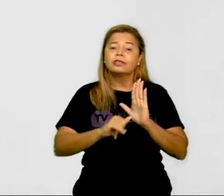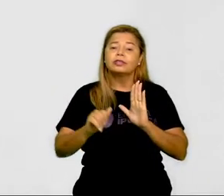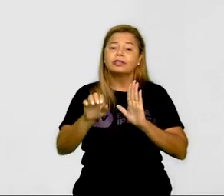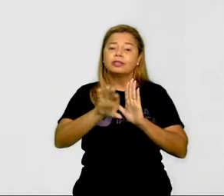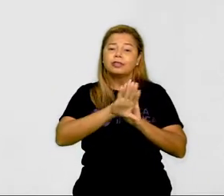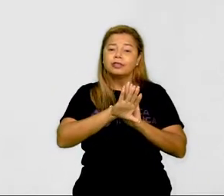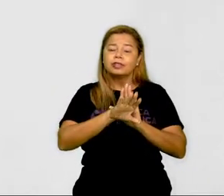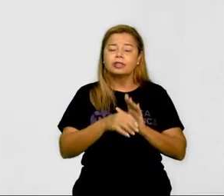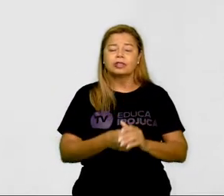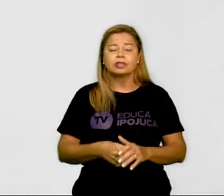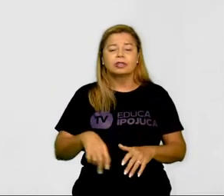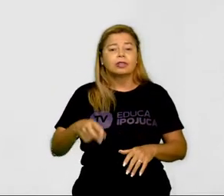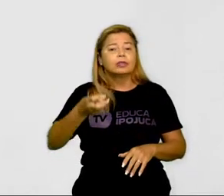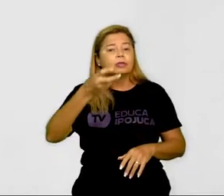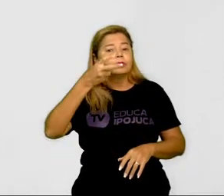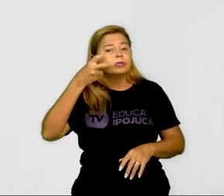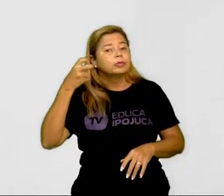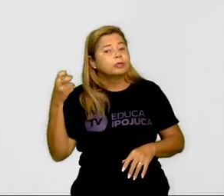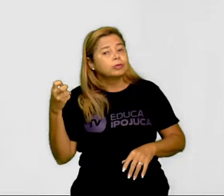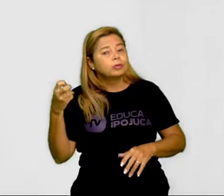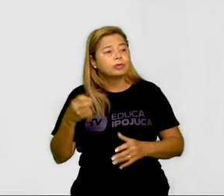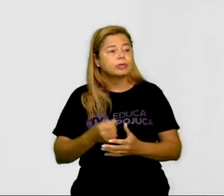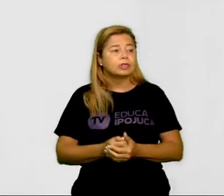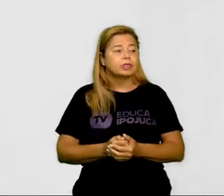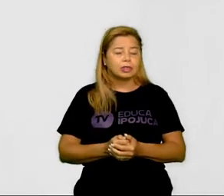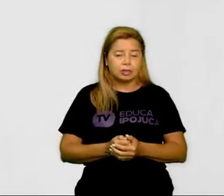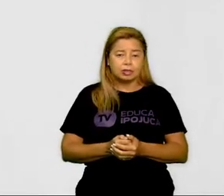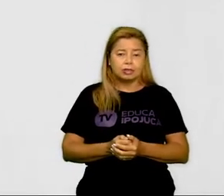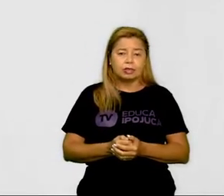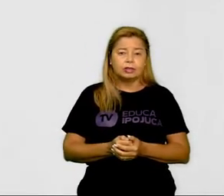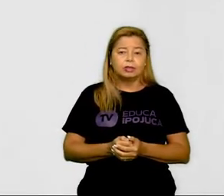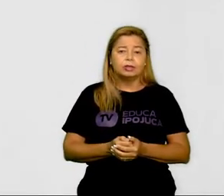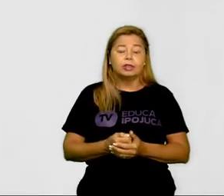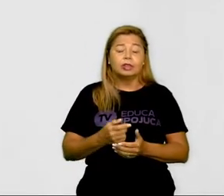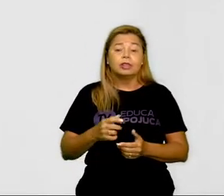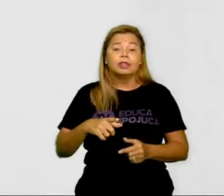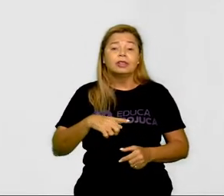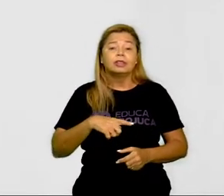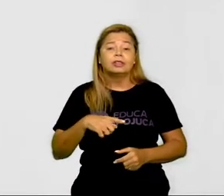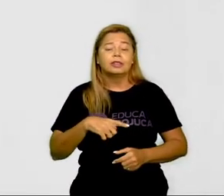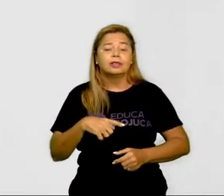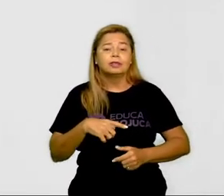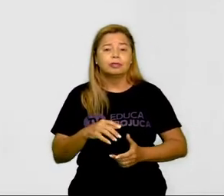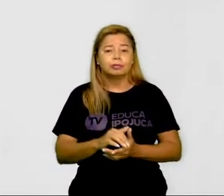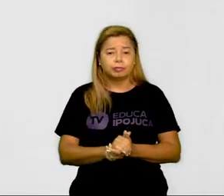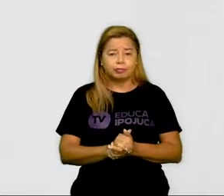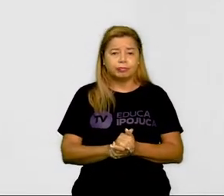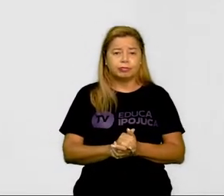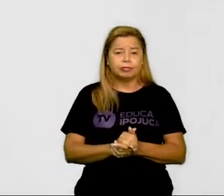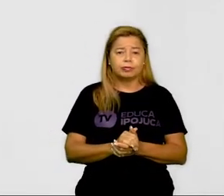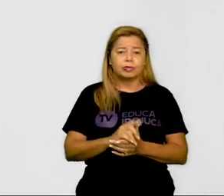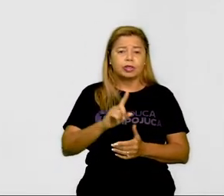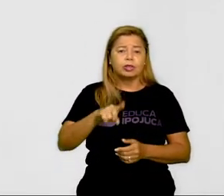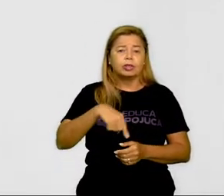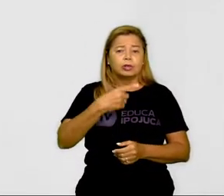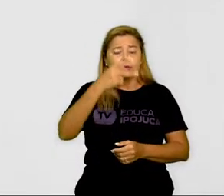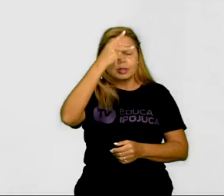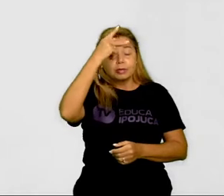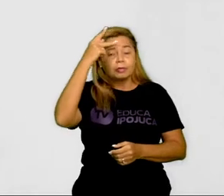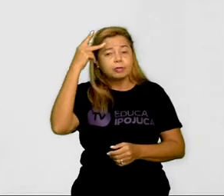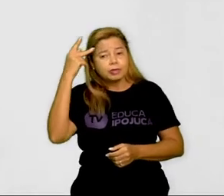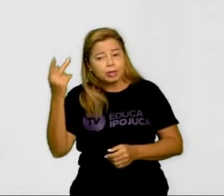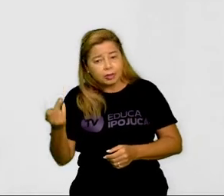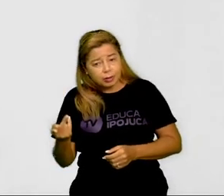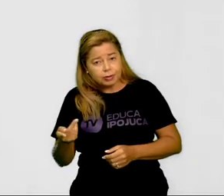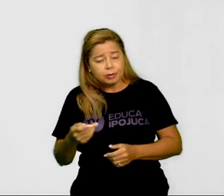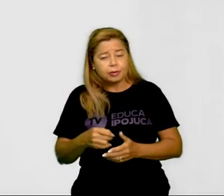né? Um índio, um quase cowboy ali, aí já temos ali alguém mais tipo da Bahia, e